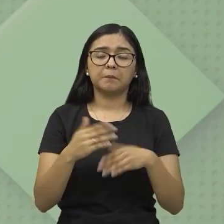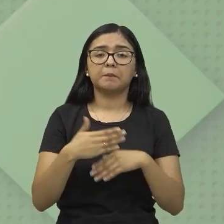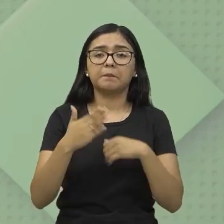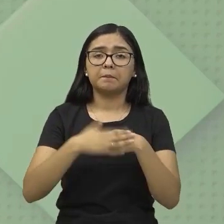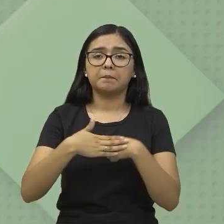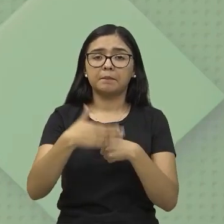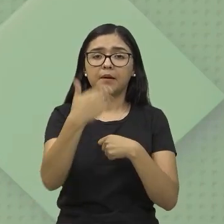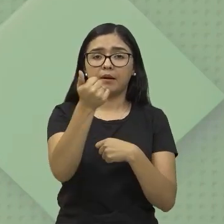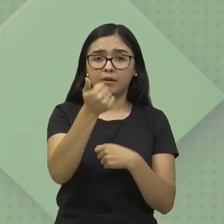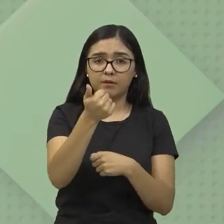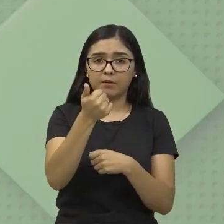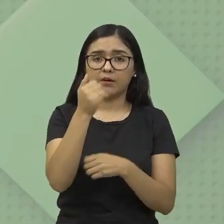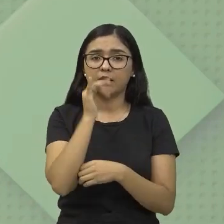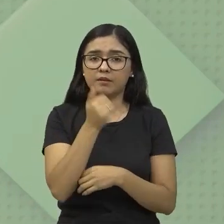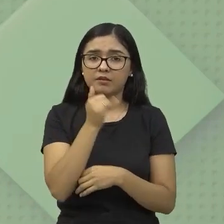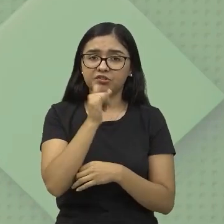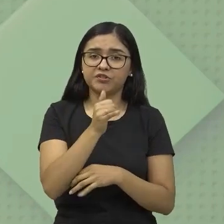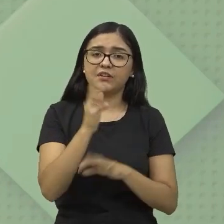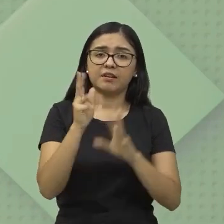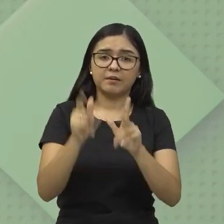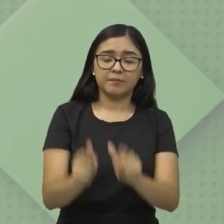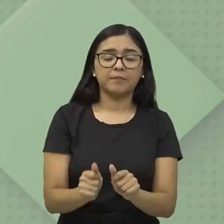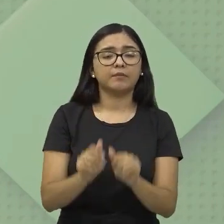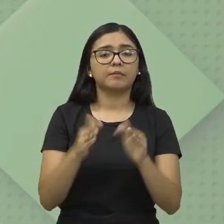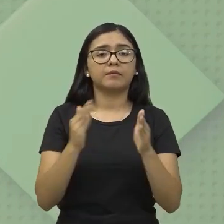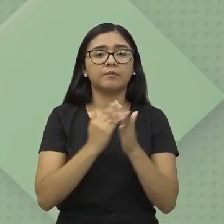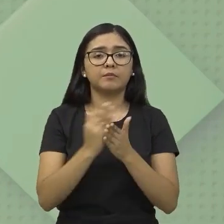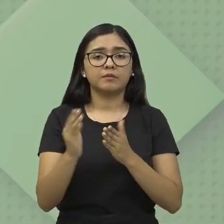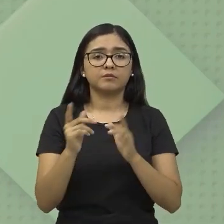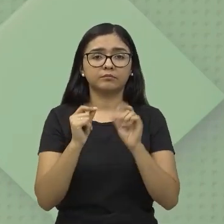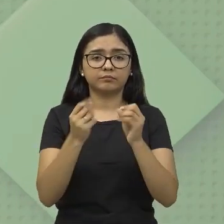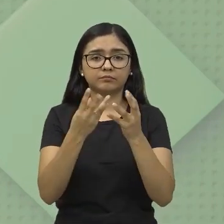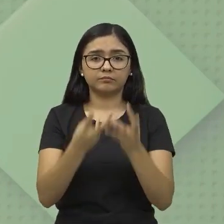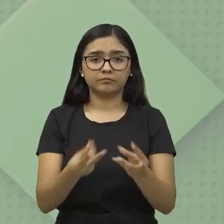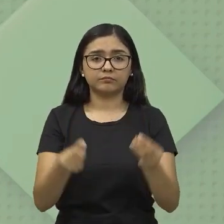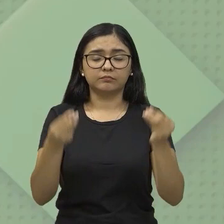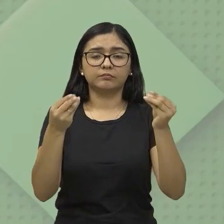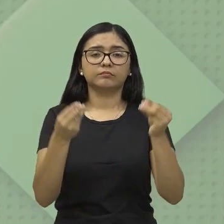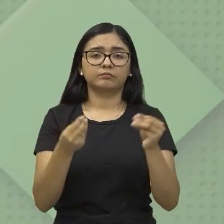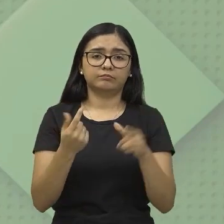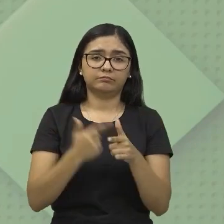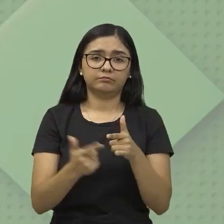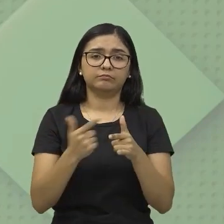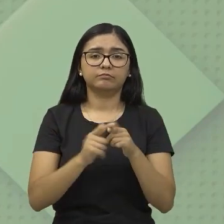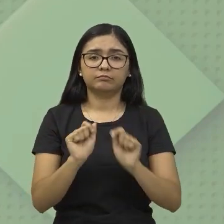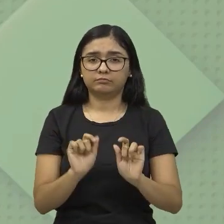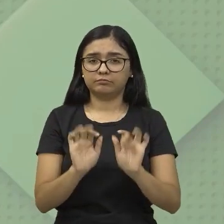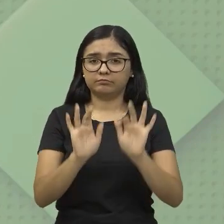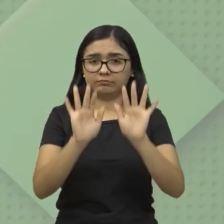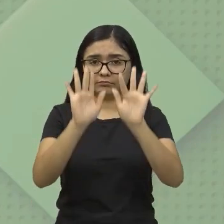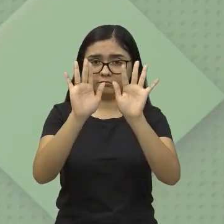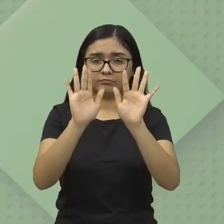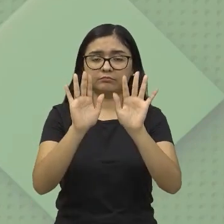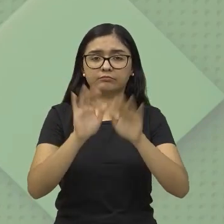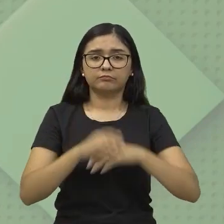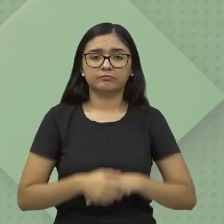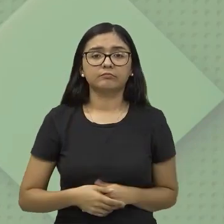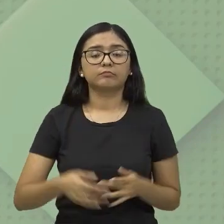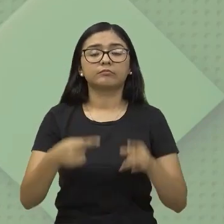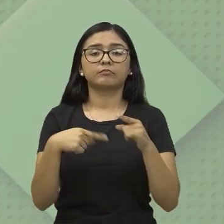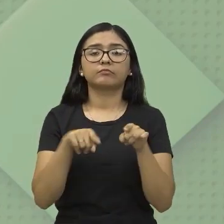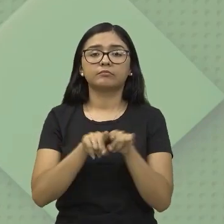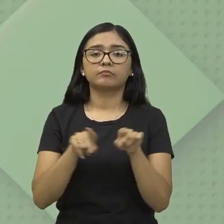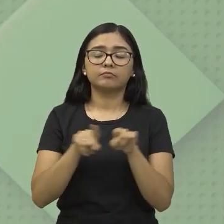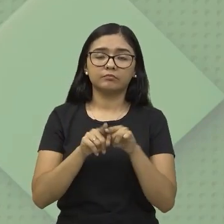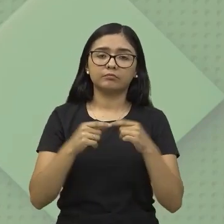energia de maneira limpa, elas começaram ali a se degradar e gerar esses gases poluentes, né? Além do mais,